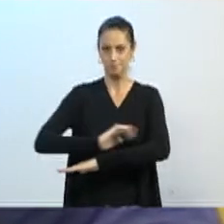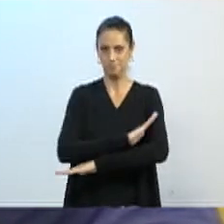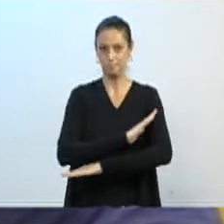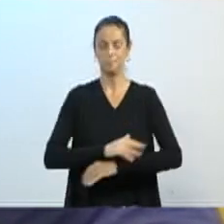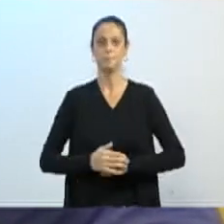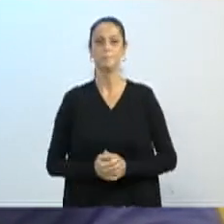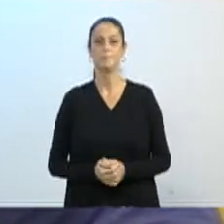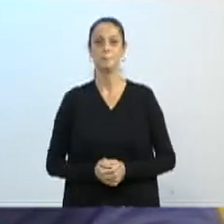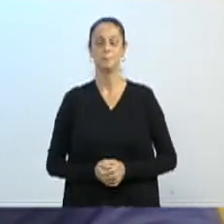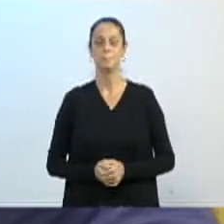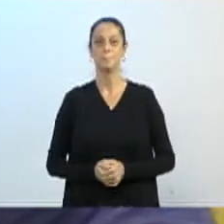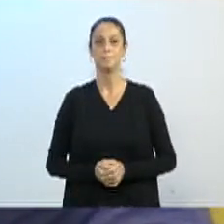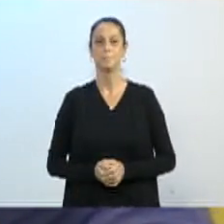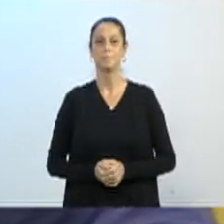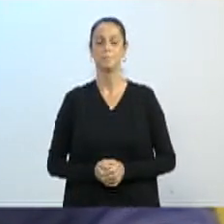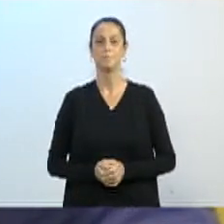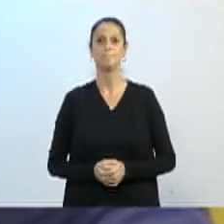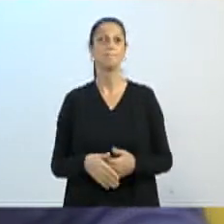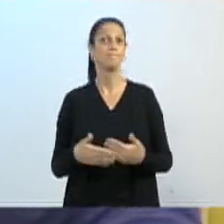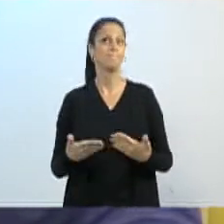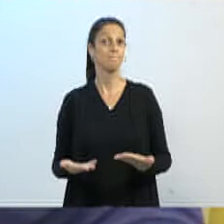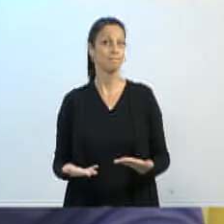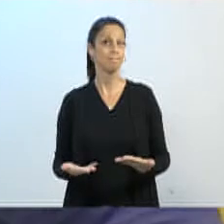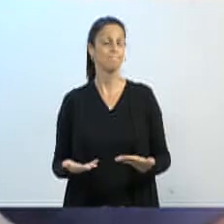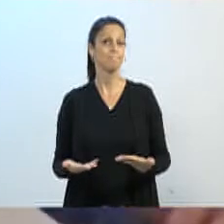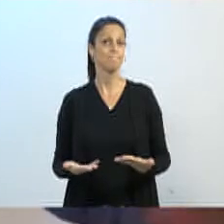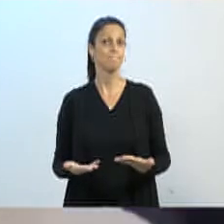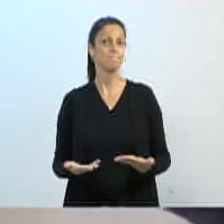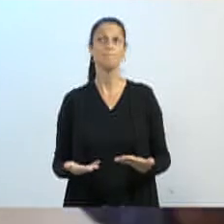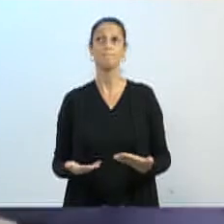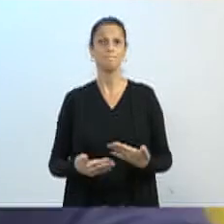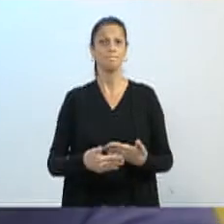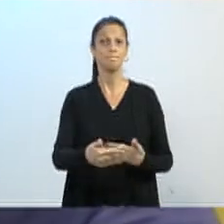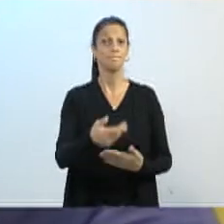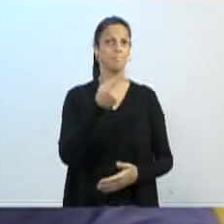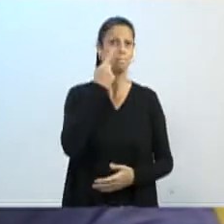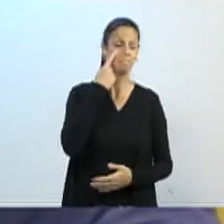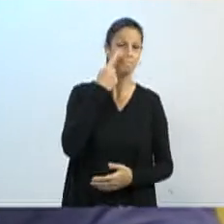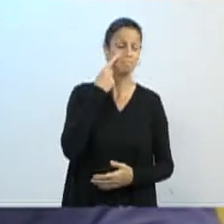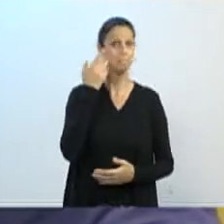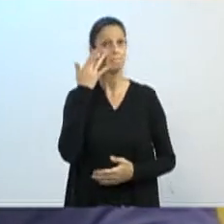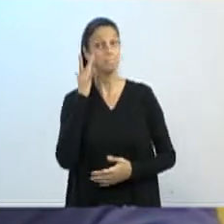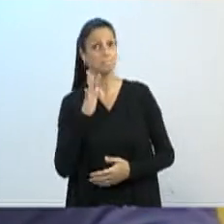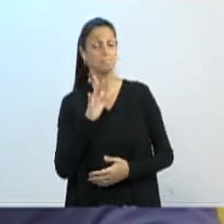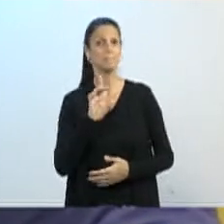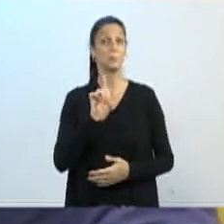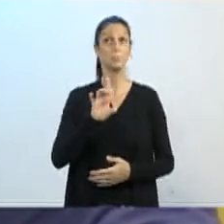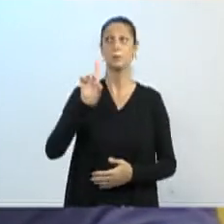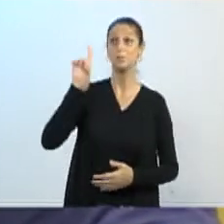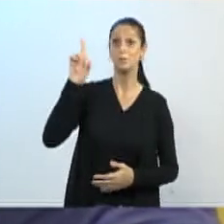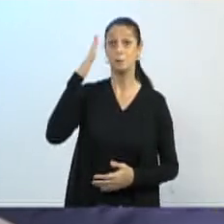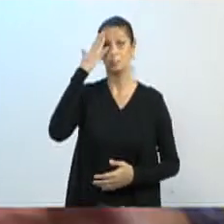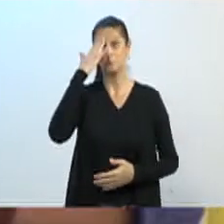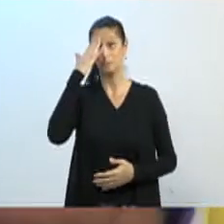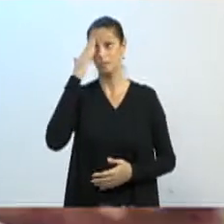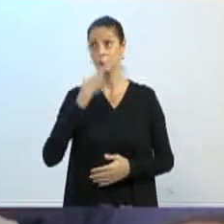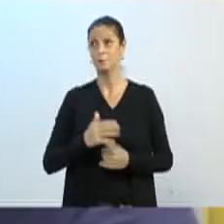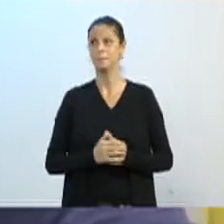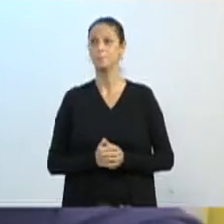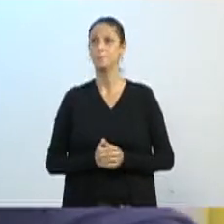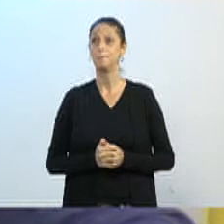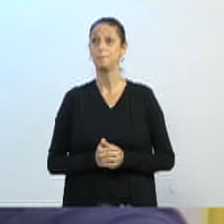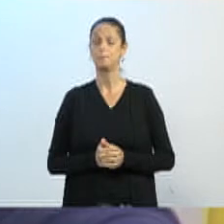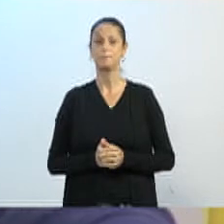aí, e estamos passando, quem sabe virá ou não virá, se Deus quiser, somente o